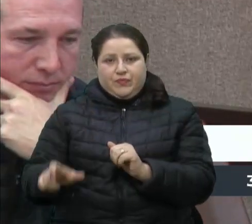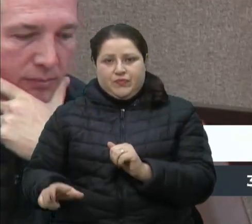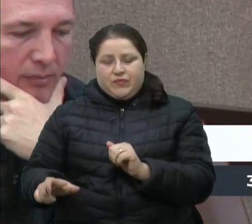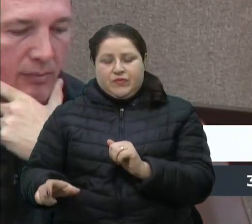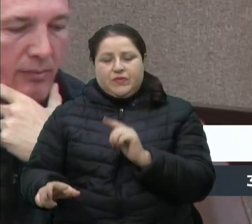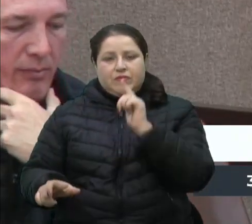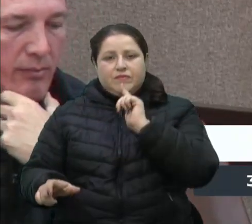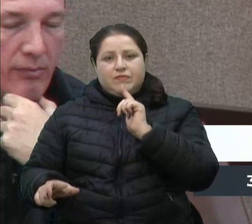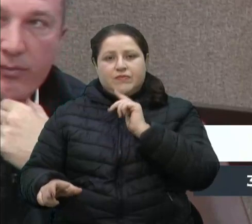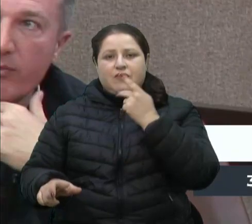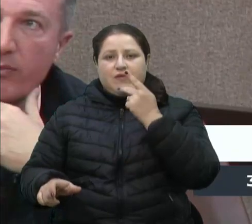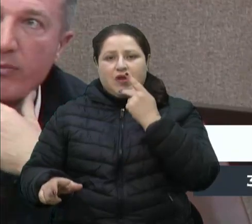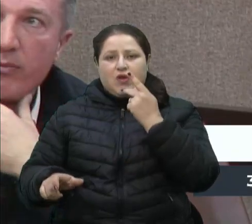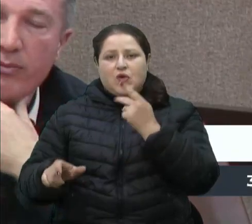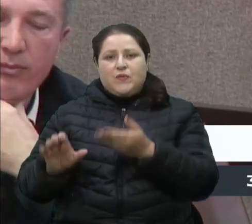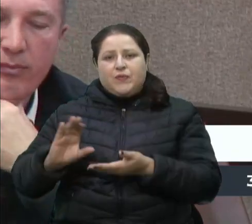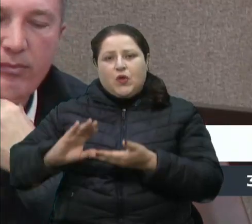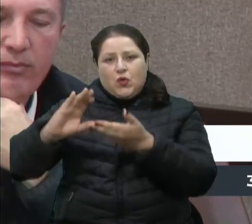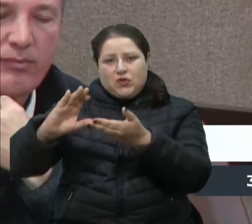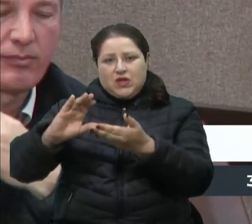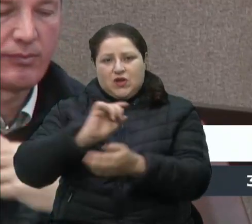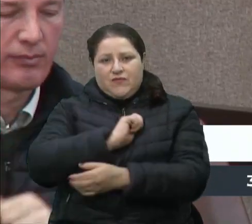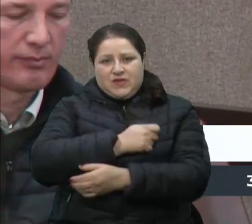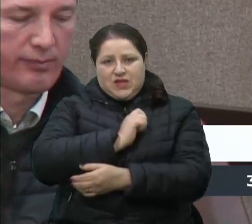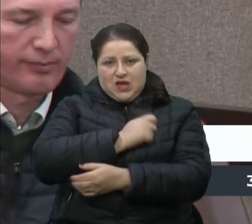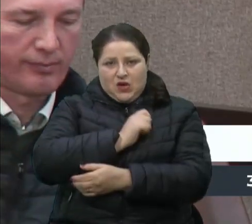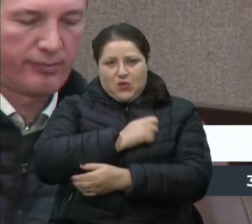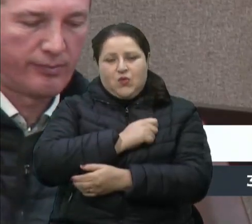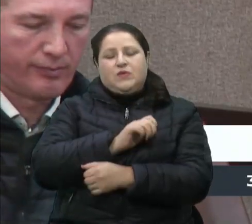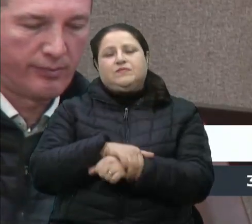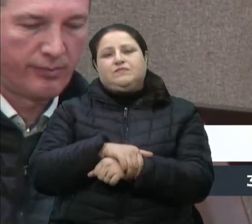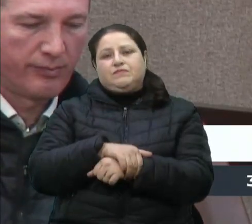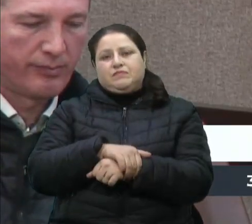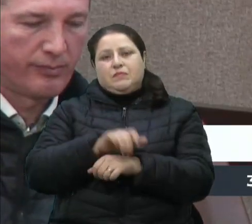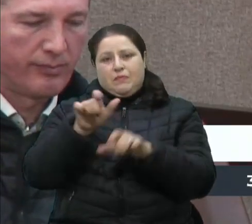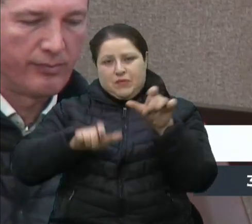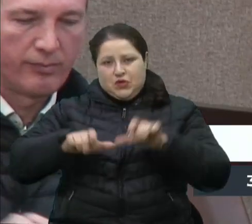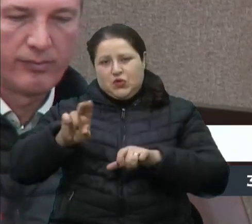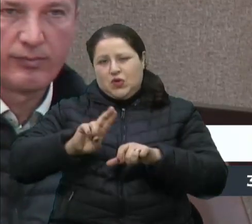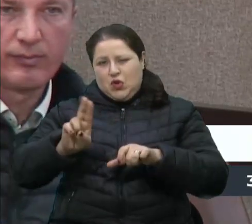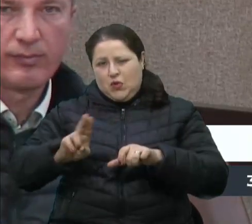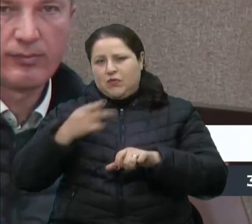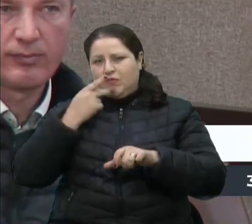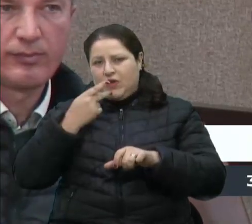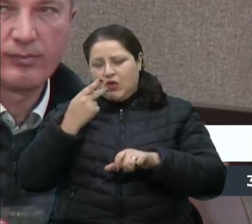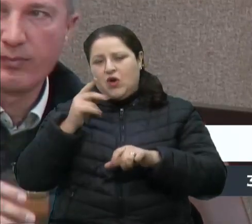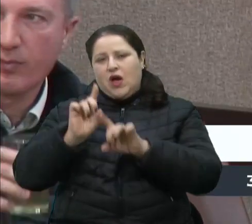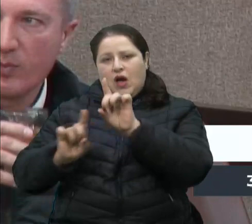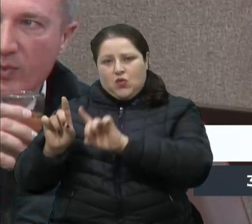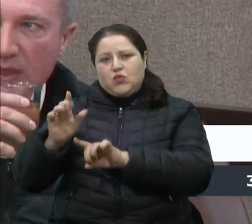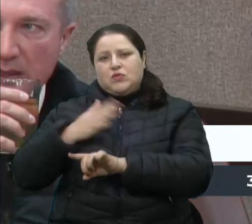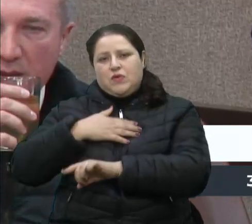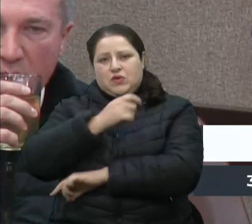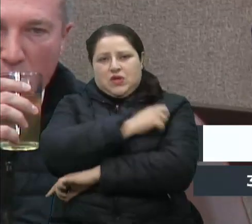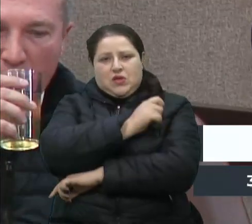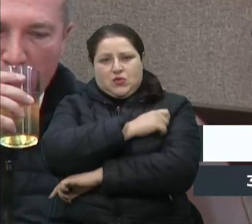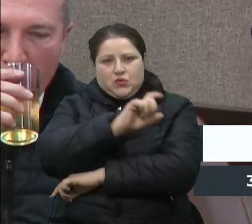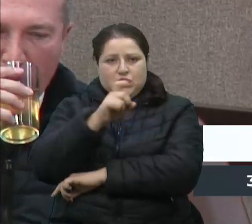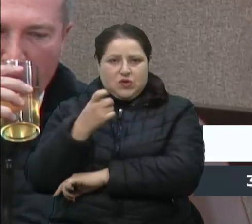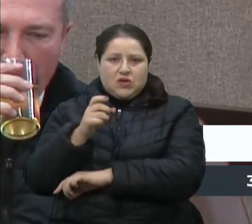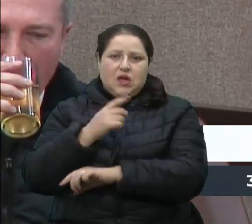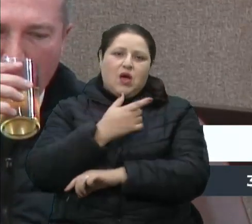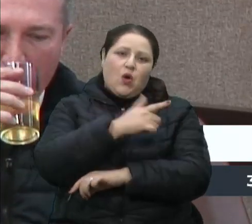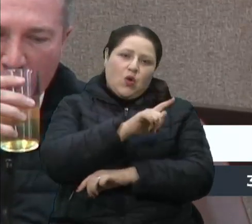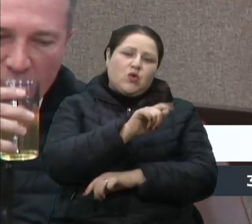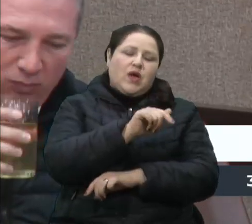citou, muito bem citado, o Conselho Fiscal, os nomes que o senhor citou, alguns, inclusive, foram meus alunos, outros